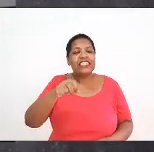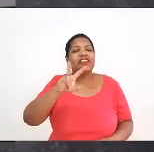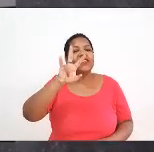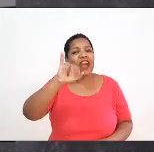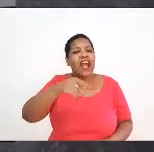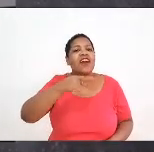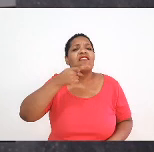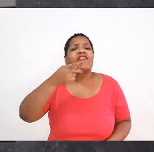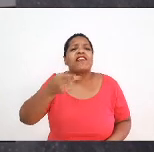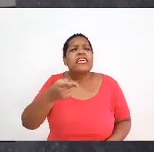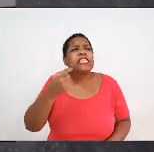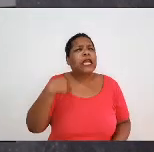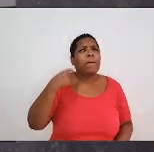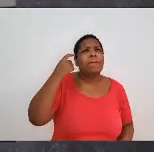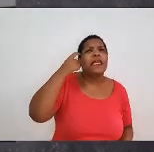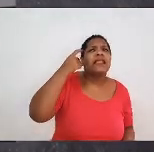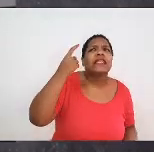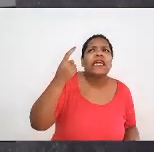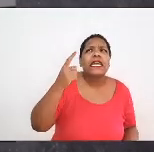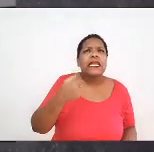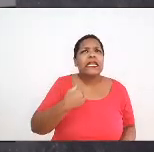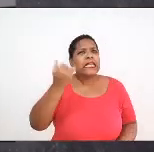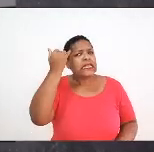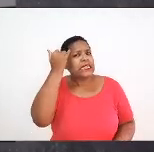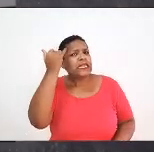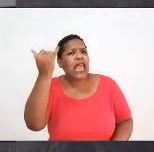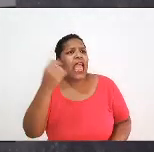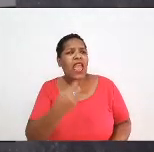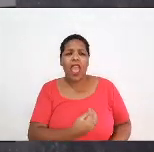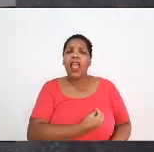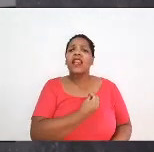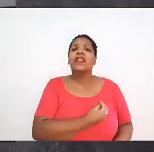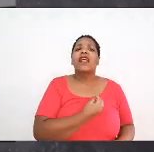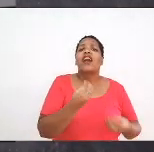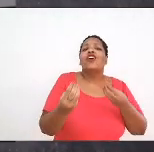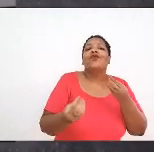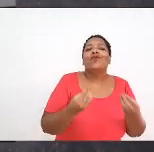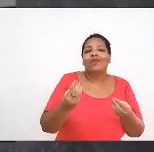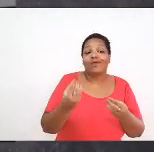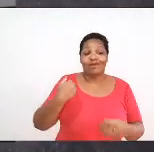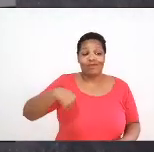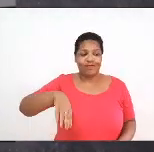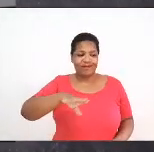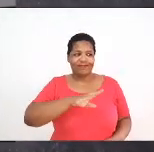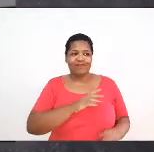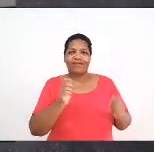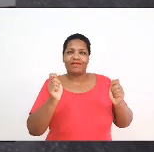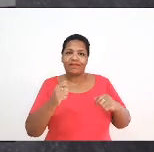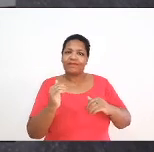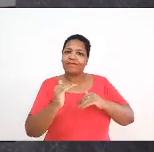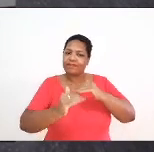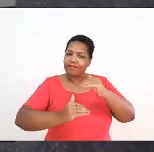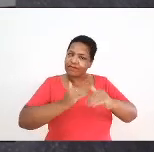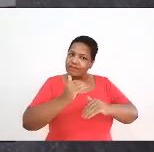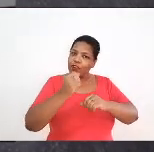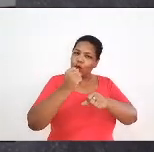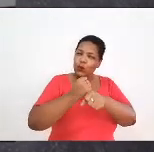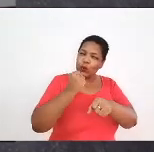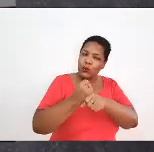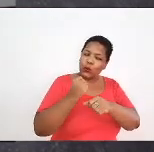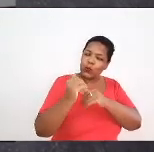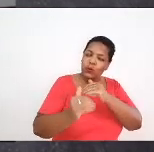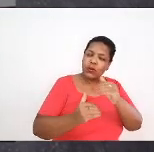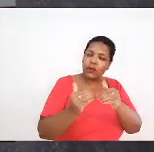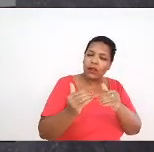pensando sobre isso, como é que é essa realidade, para que a gente possa construir um processo e findar com um